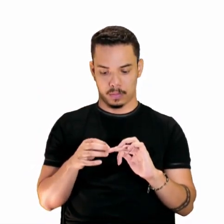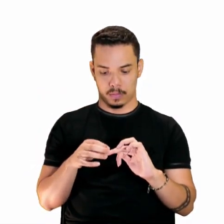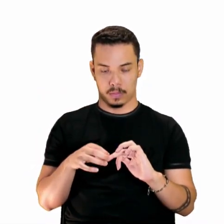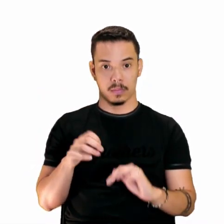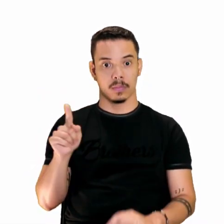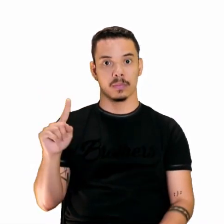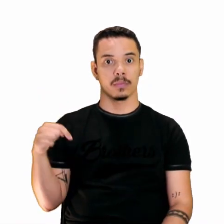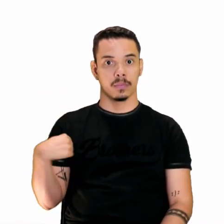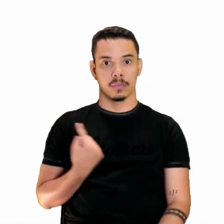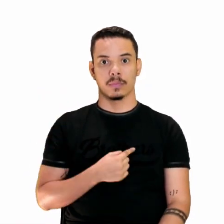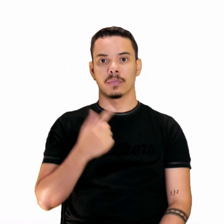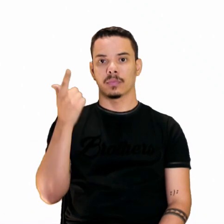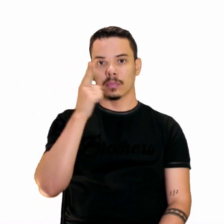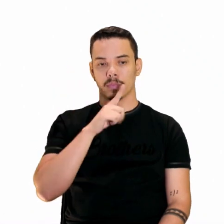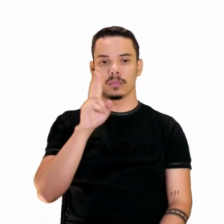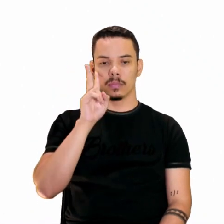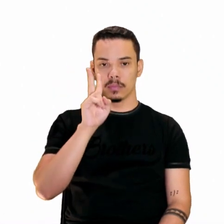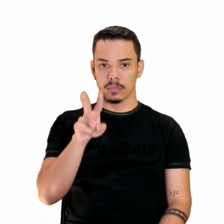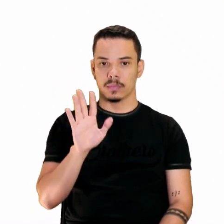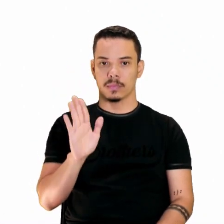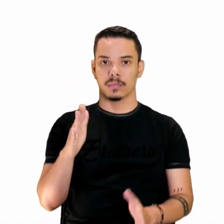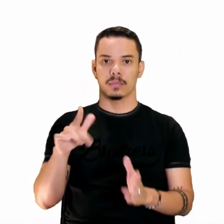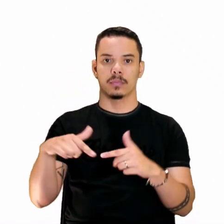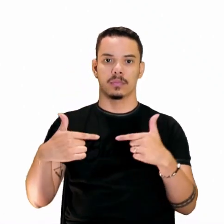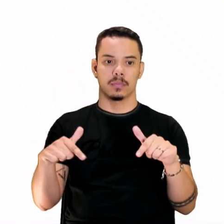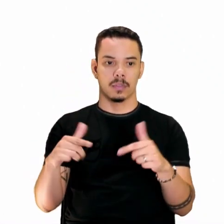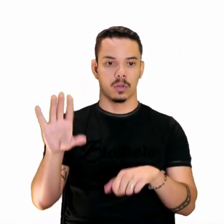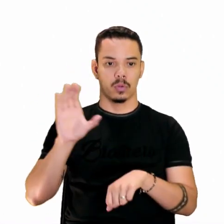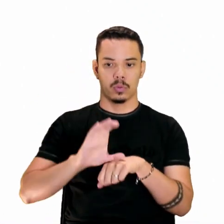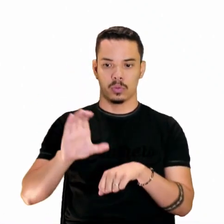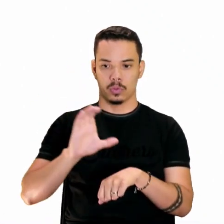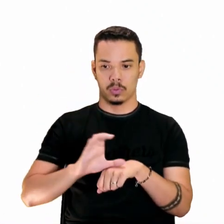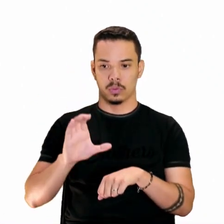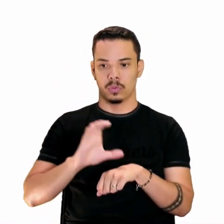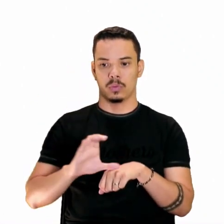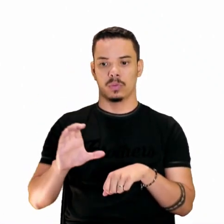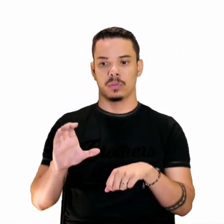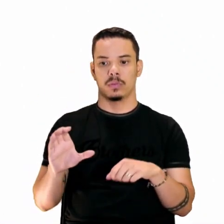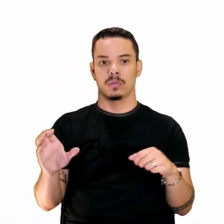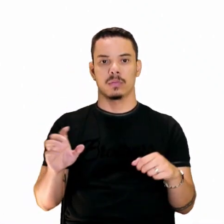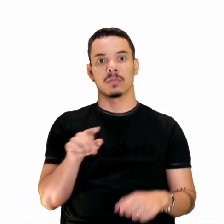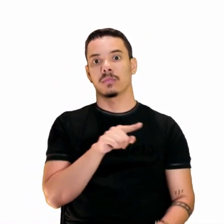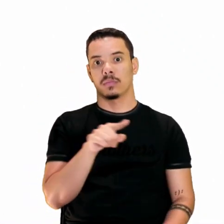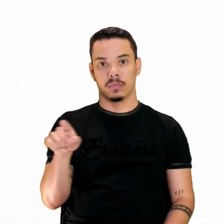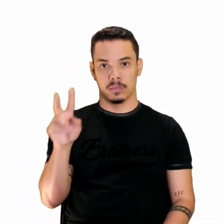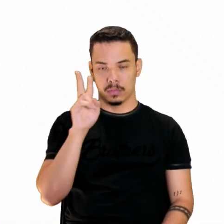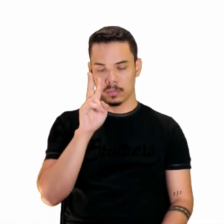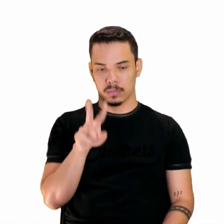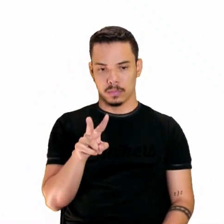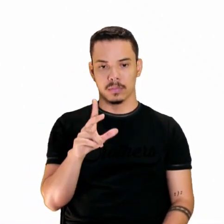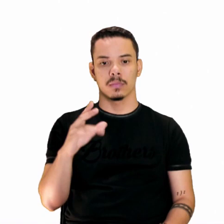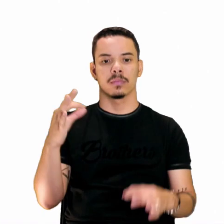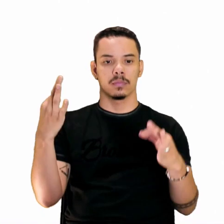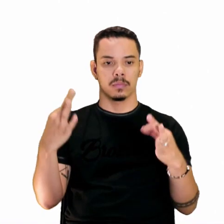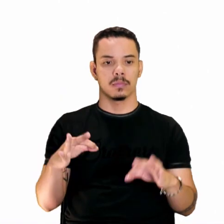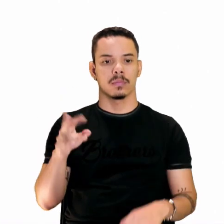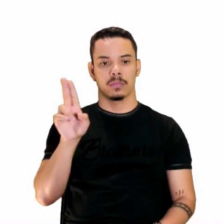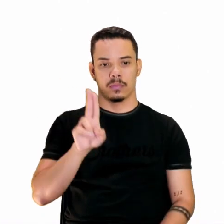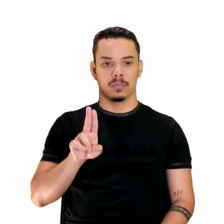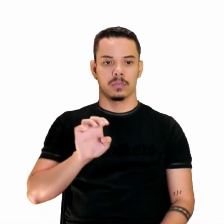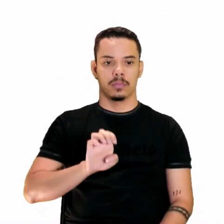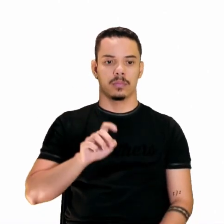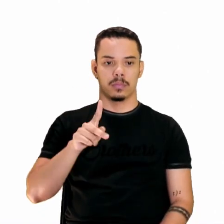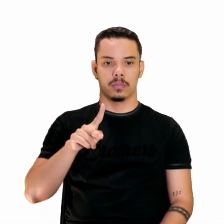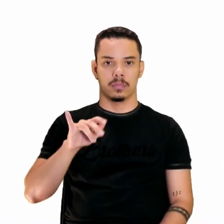ver em trabalhos finalizados, de curso, né? Quando você fizer um curso, você vai aí, com certeza, usar uma epígrafe.